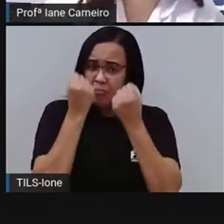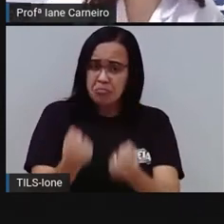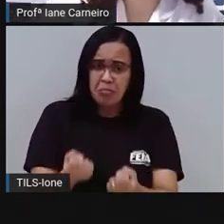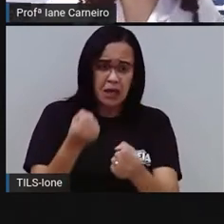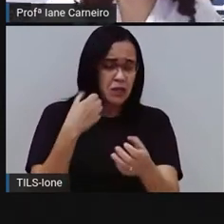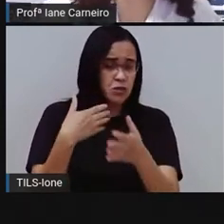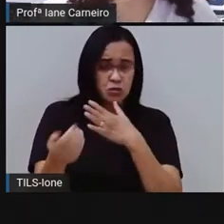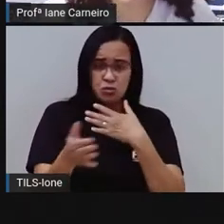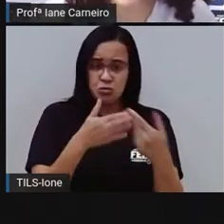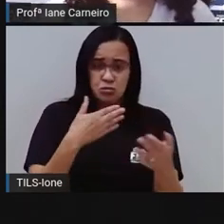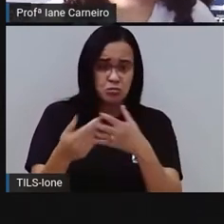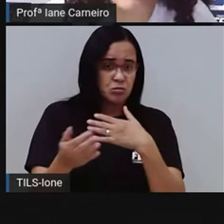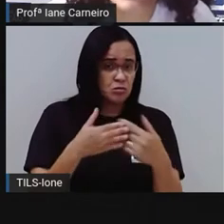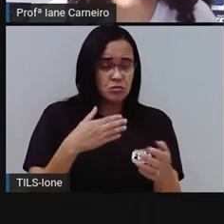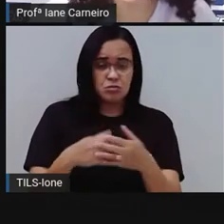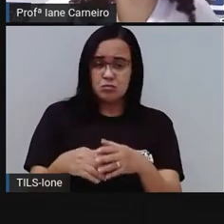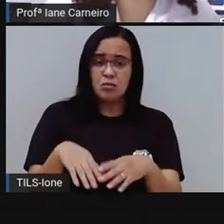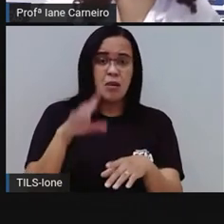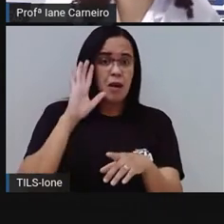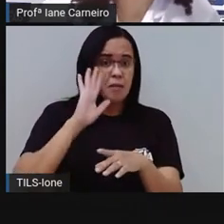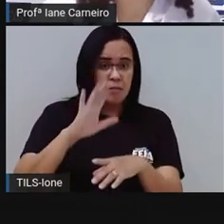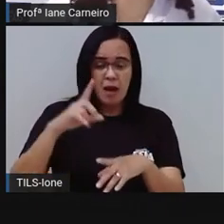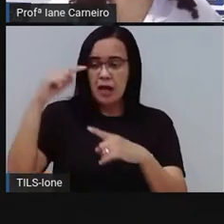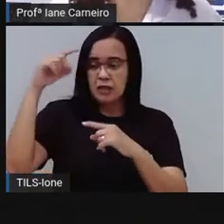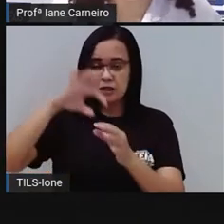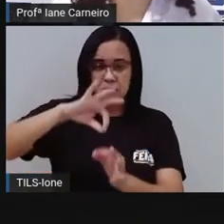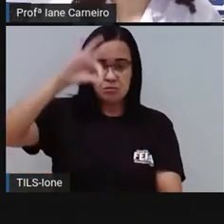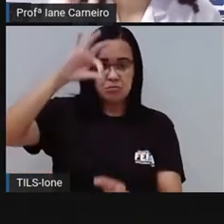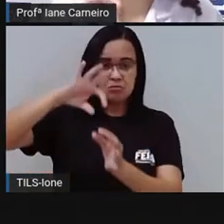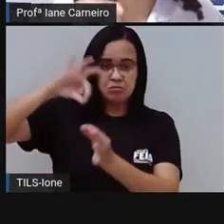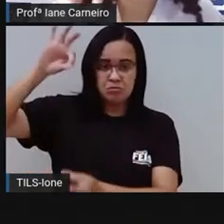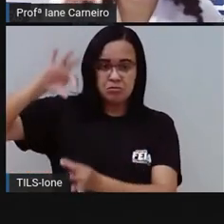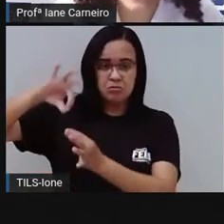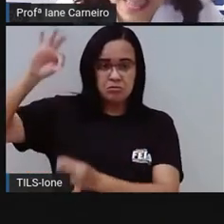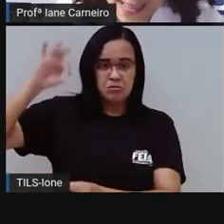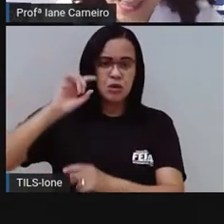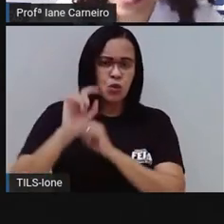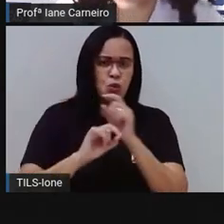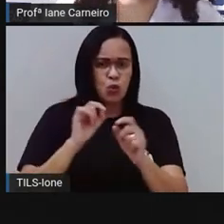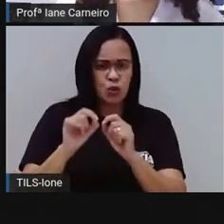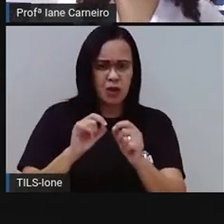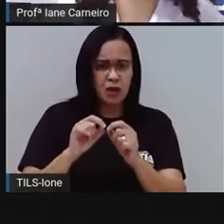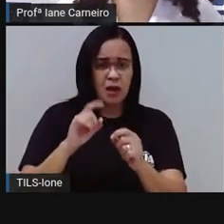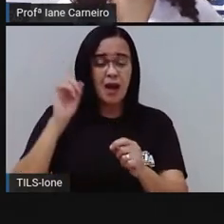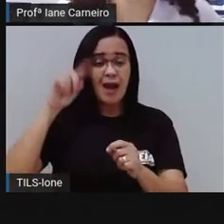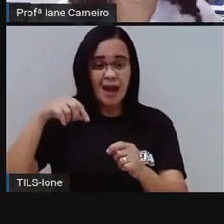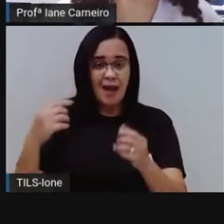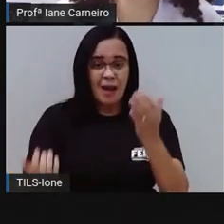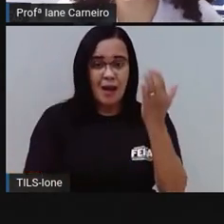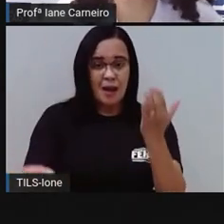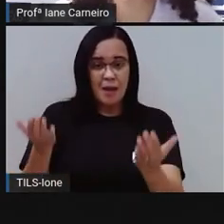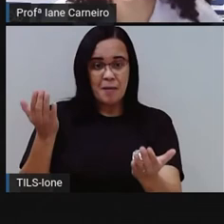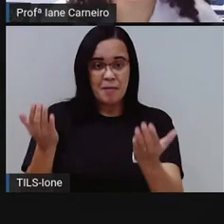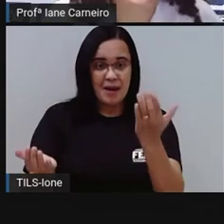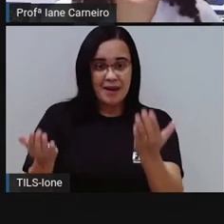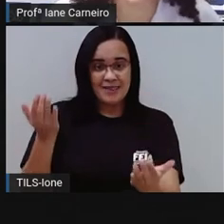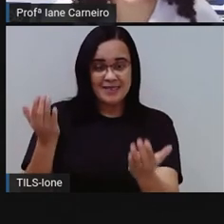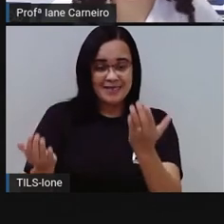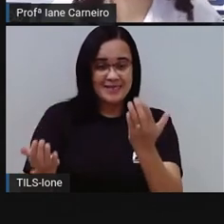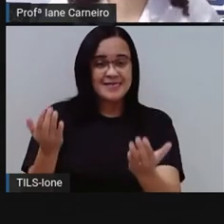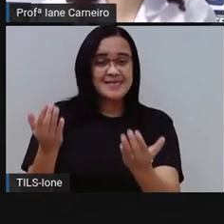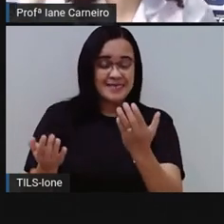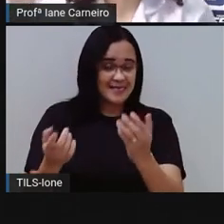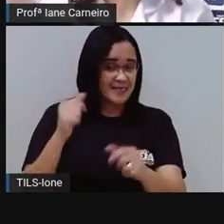Tem sempre o mesmo tamanho. Não importa o peso. É a balança. balança, ó, ela não muda de